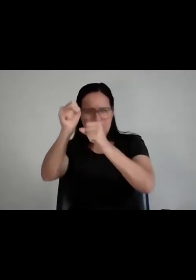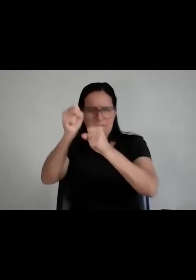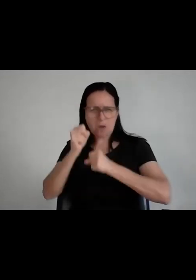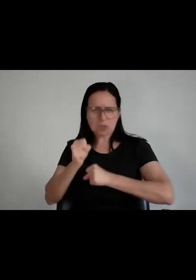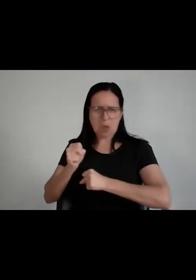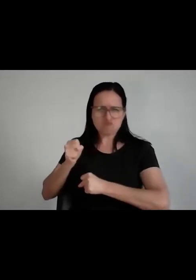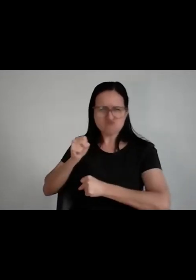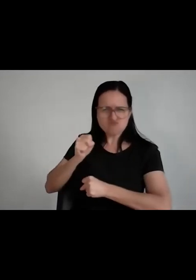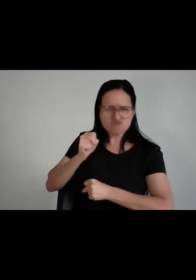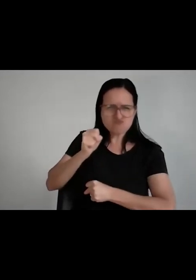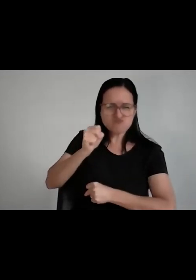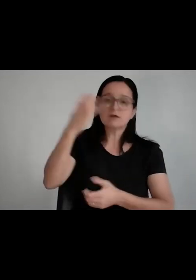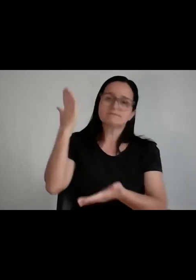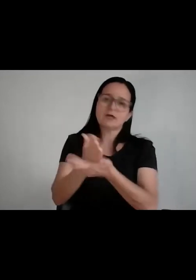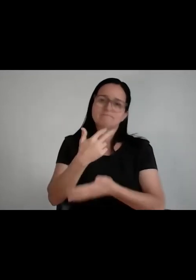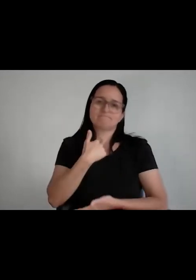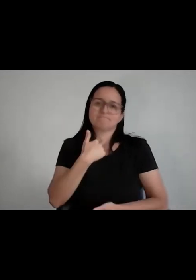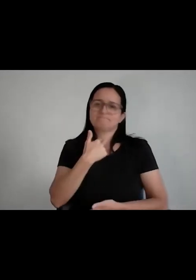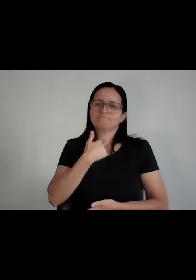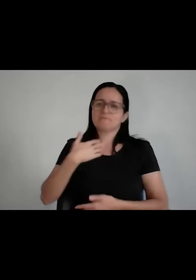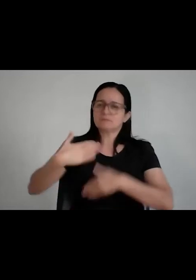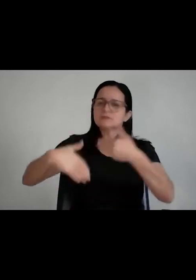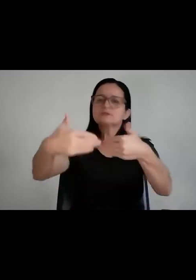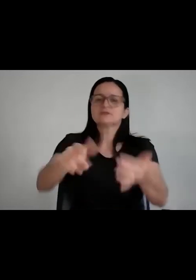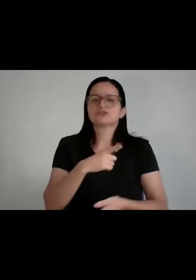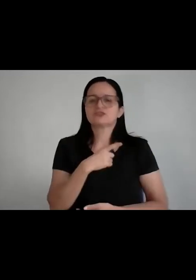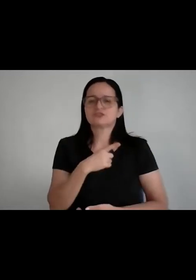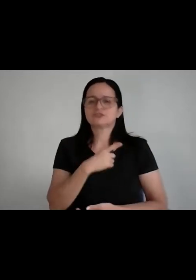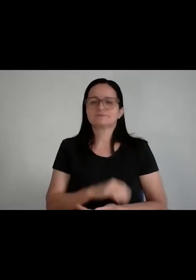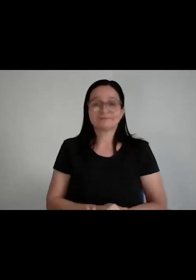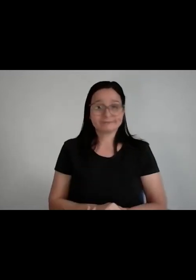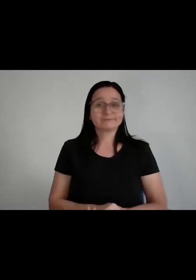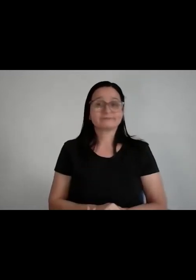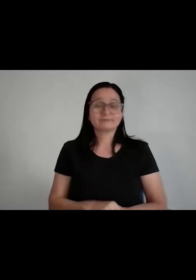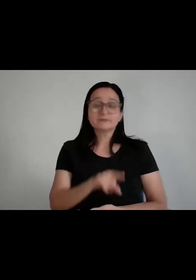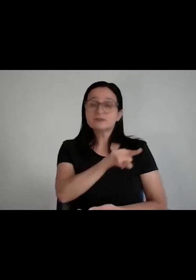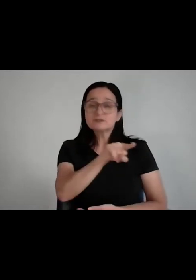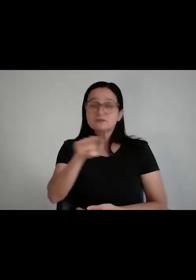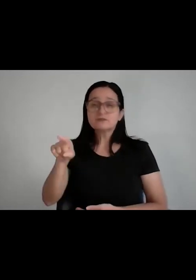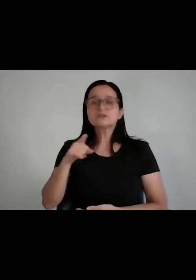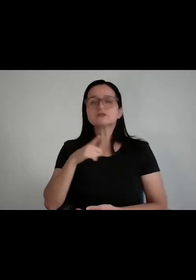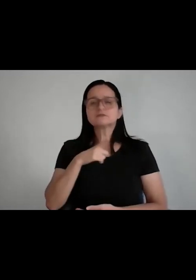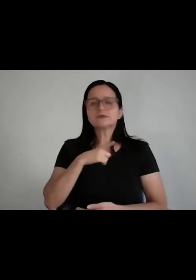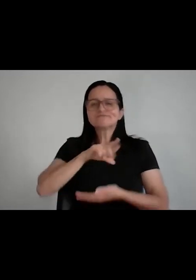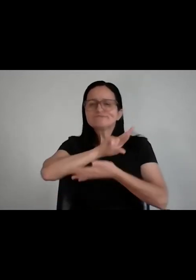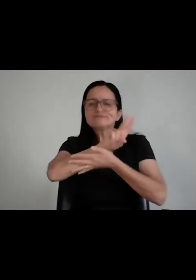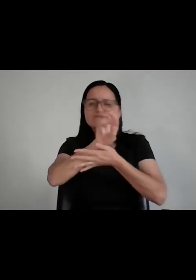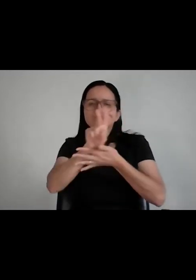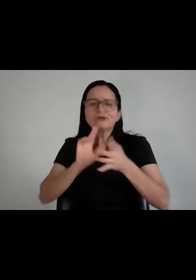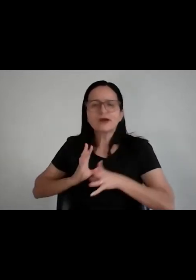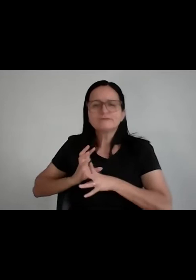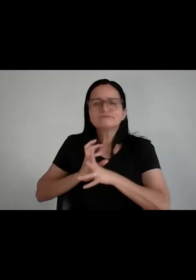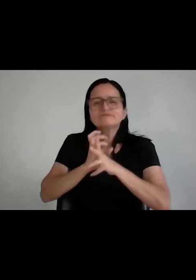não é uma opção, tá? então você tem que alocar esses recursos todos para o seu maior benefício,